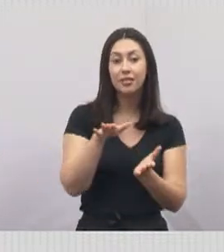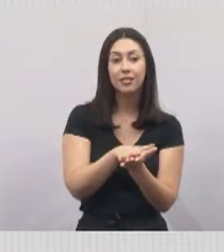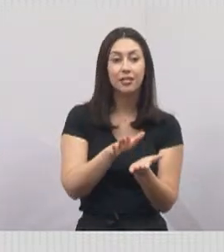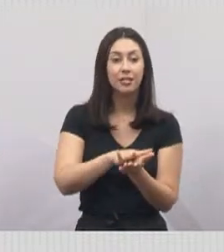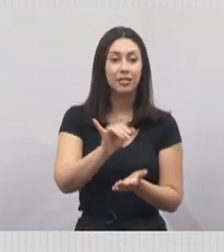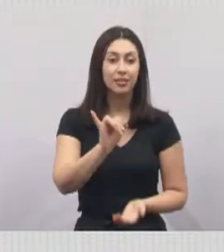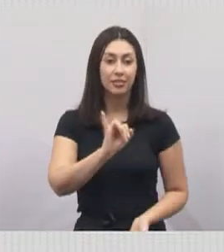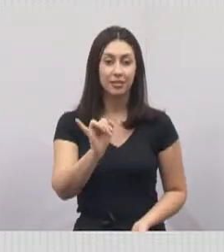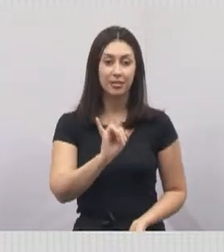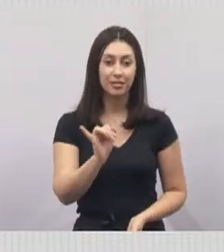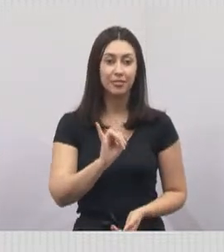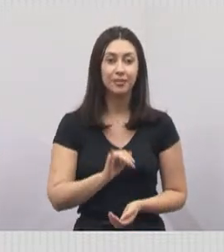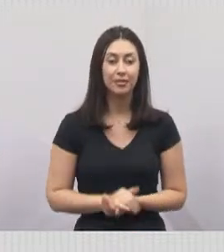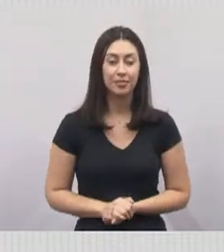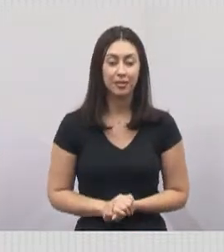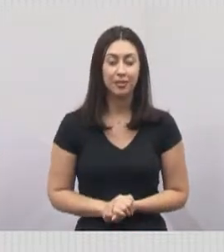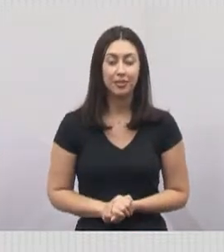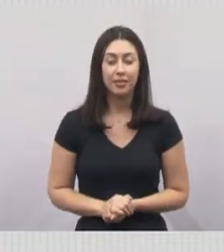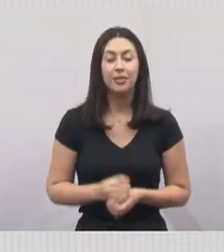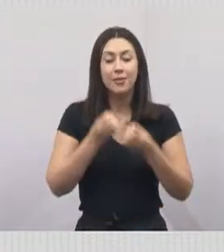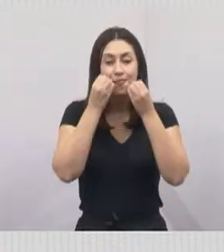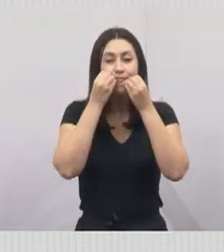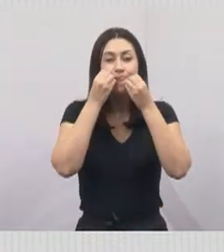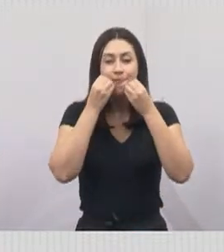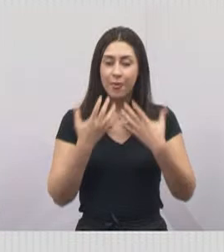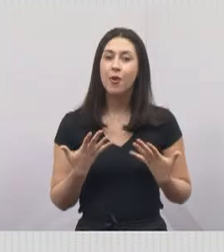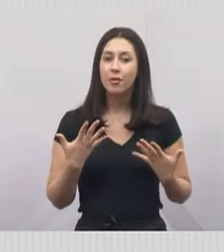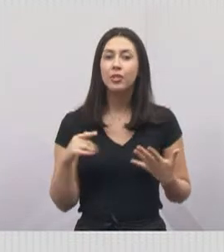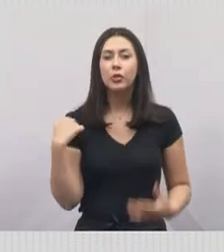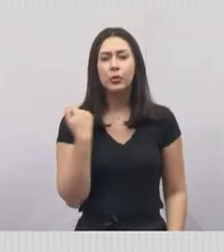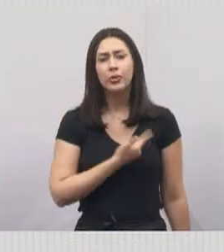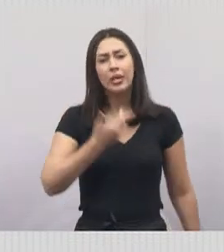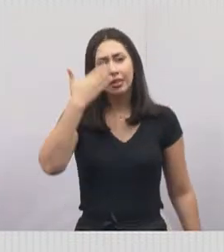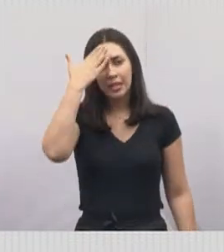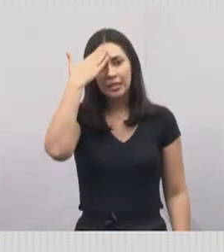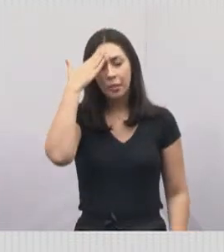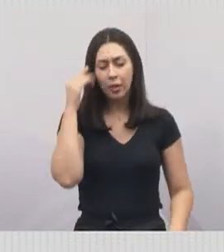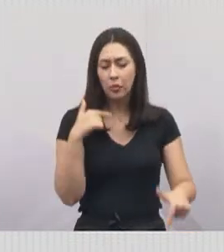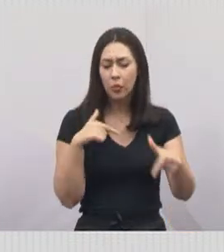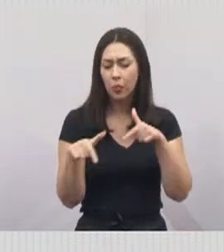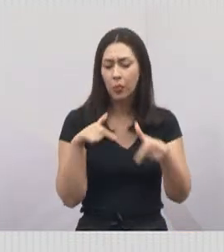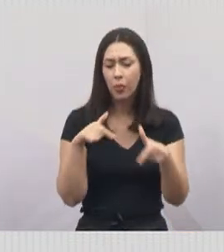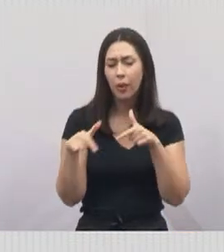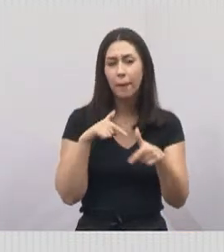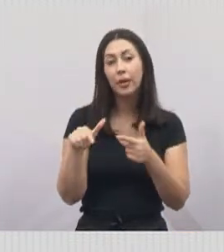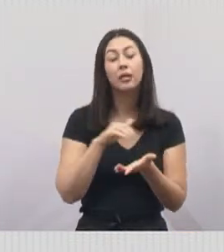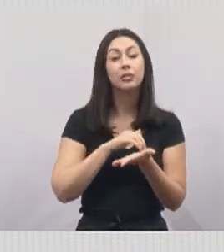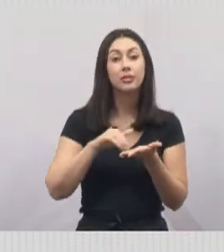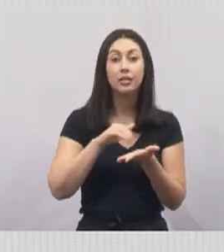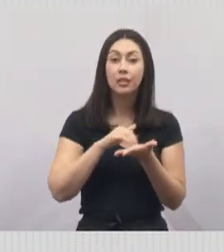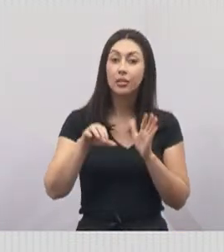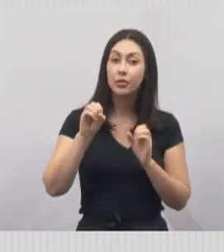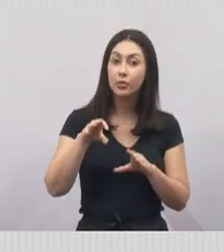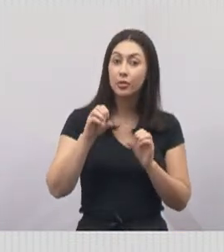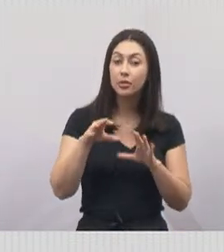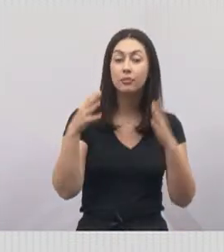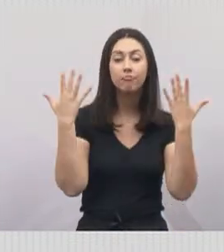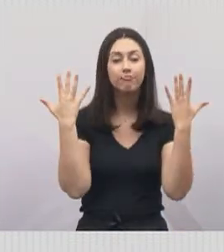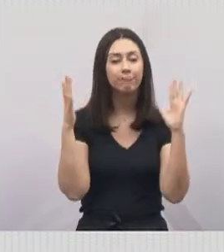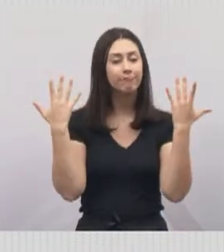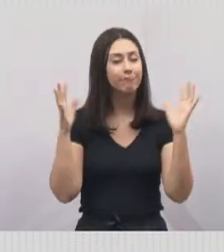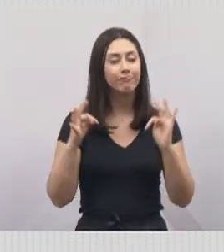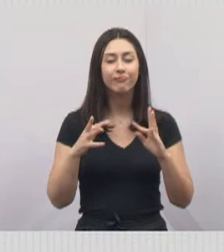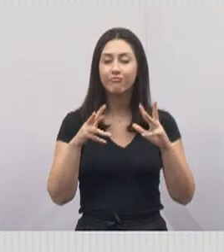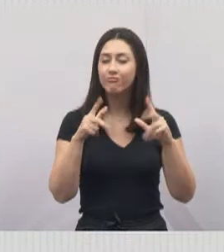educação muito boa. Nós sabemos do trabalho de toda a Secretaria da Educação. Parabéns a todos